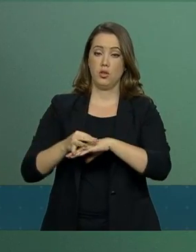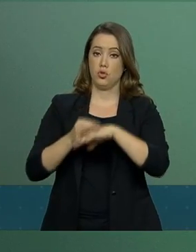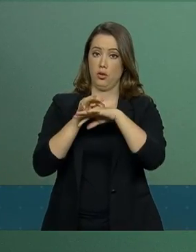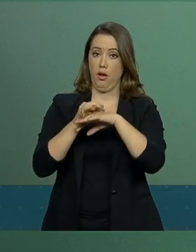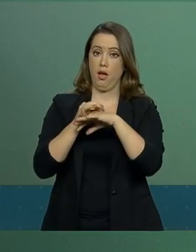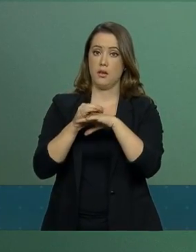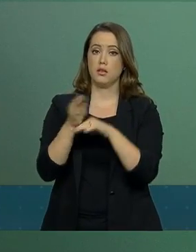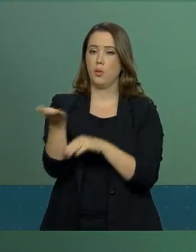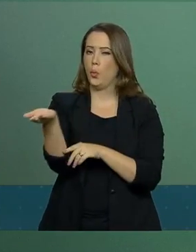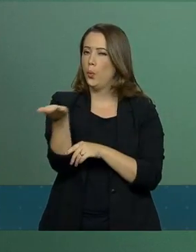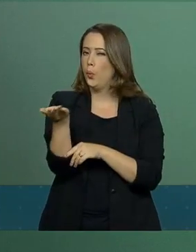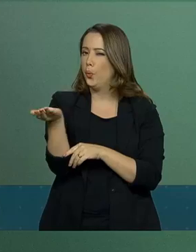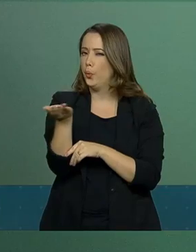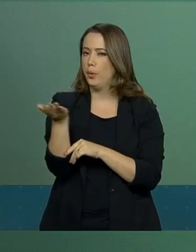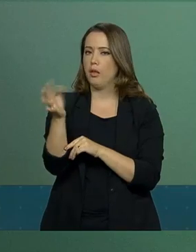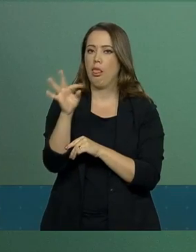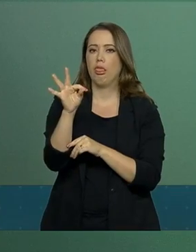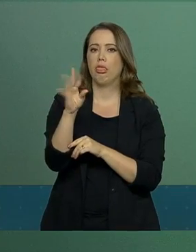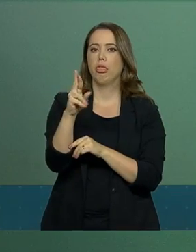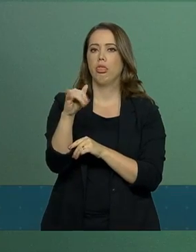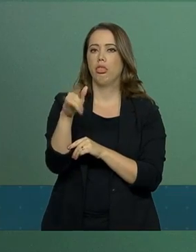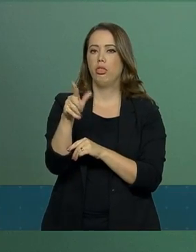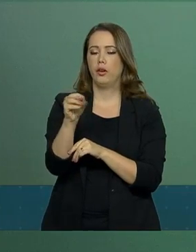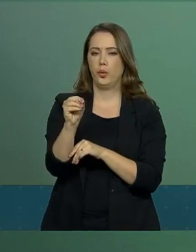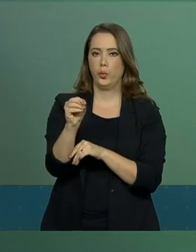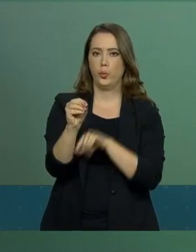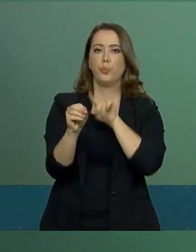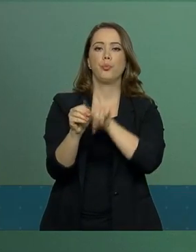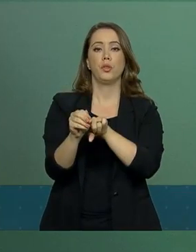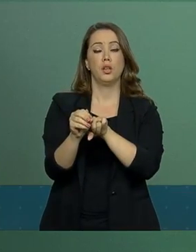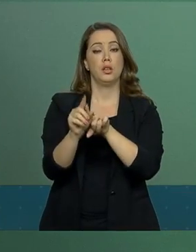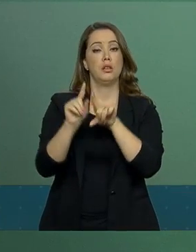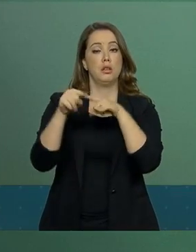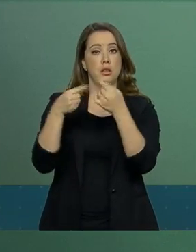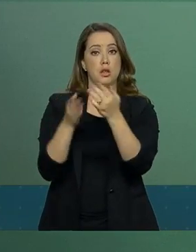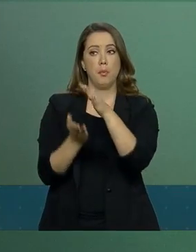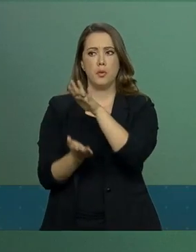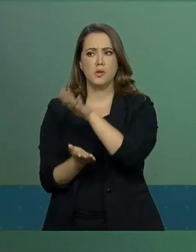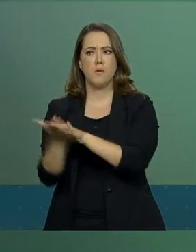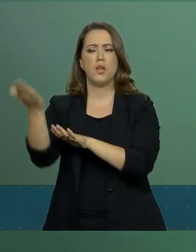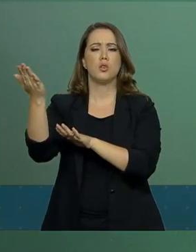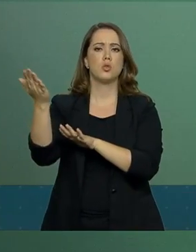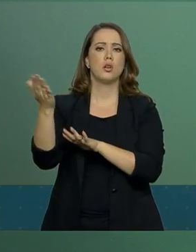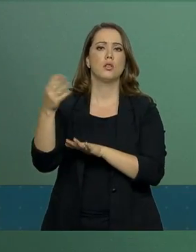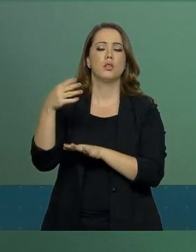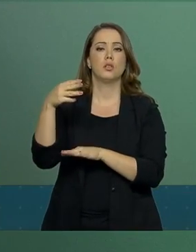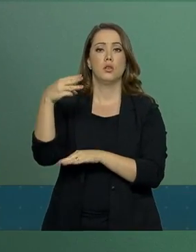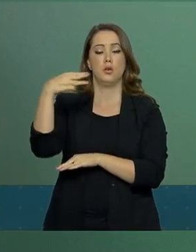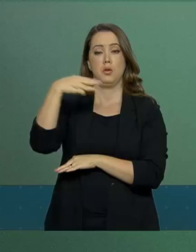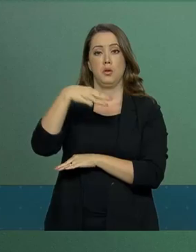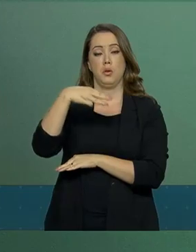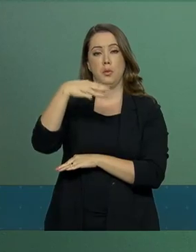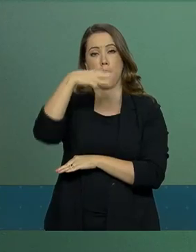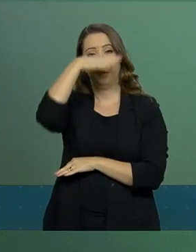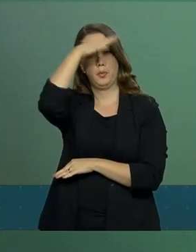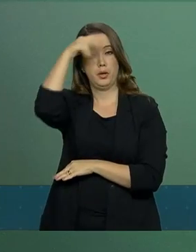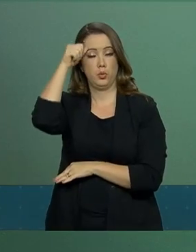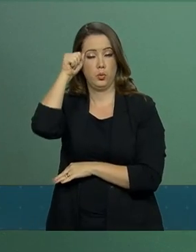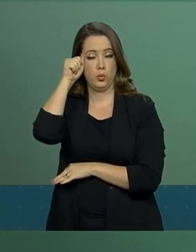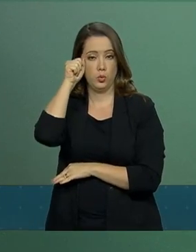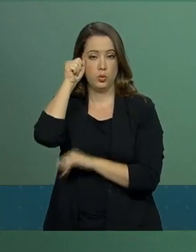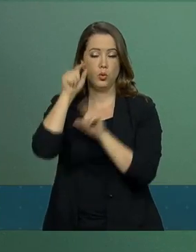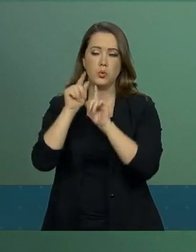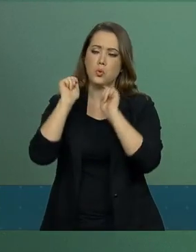trigo e eles viajaram para o Mato Grosso para verificarem logo